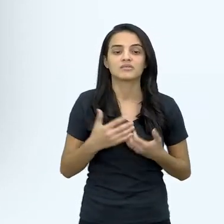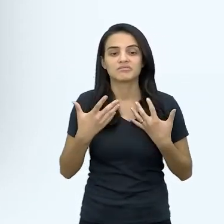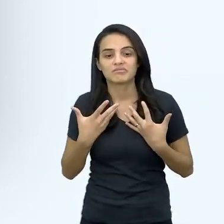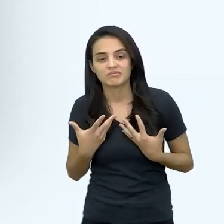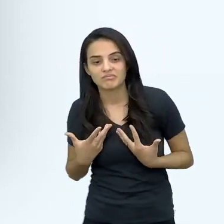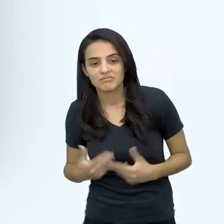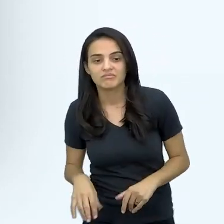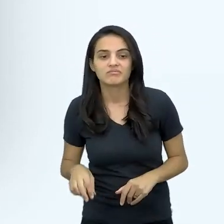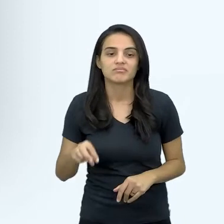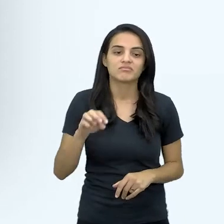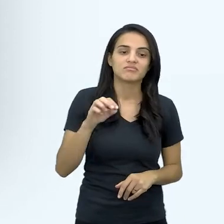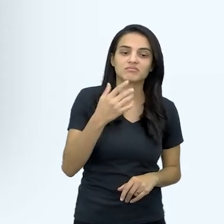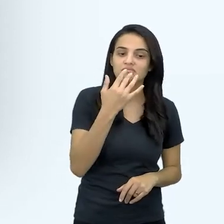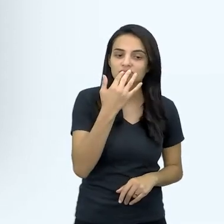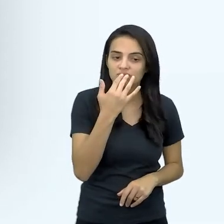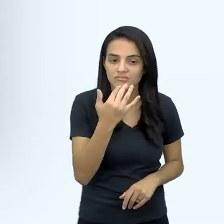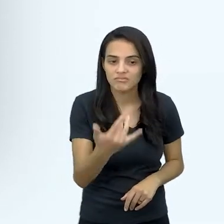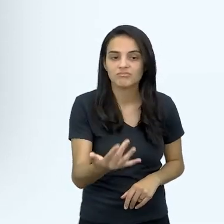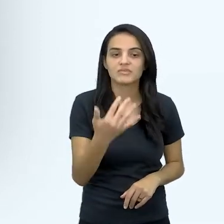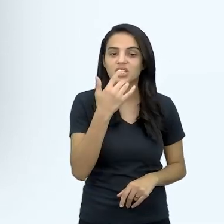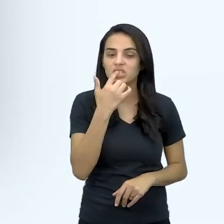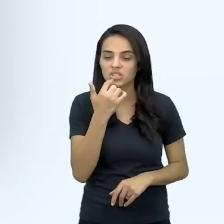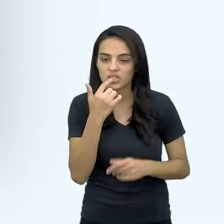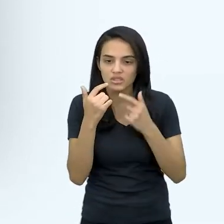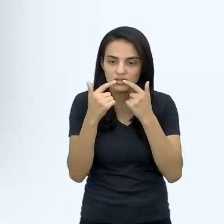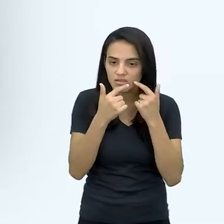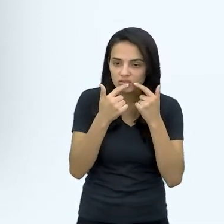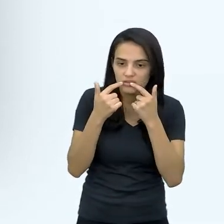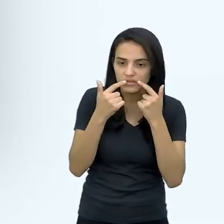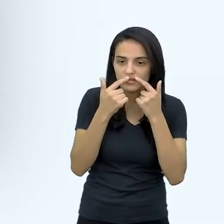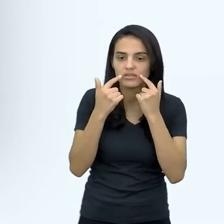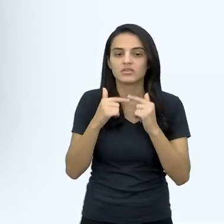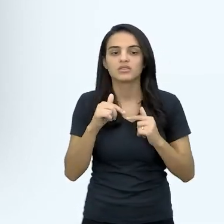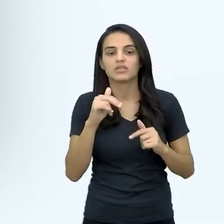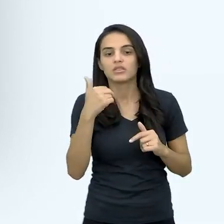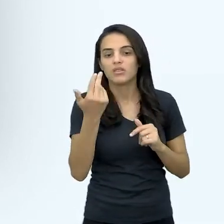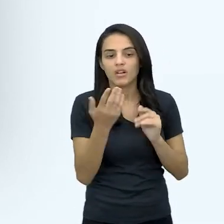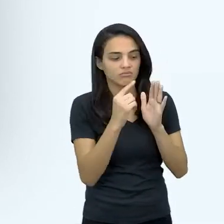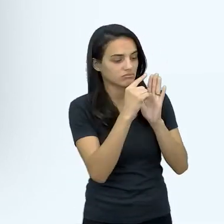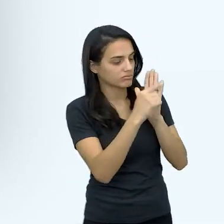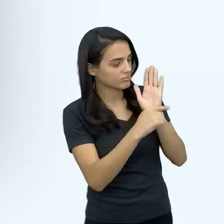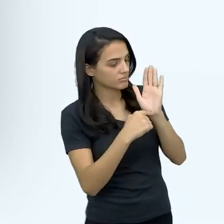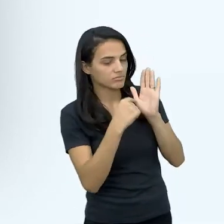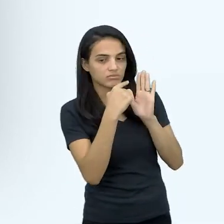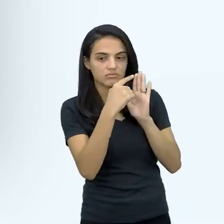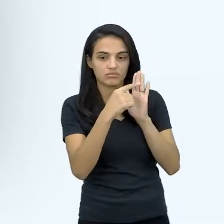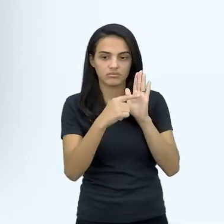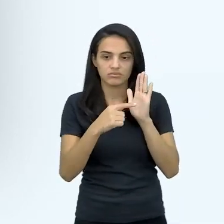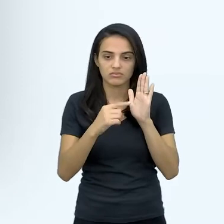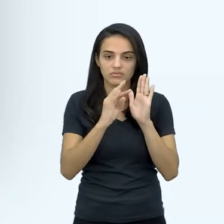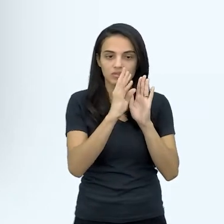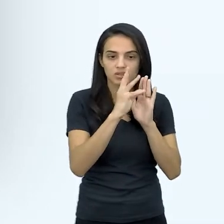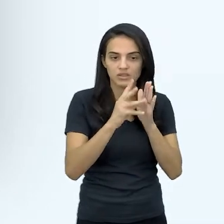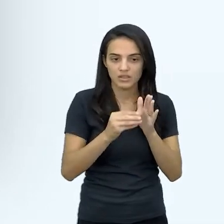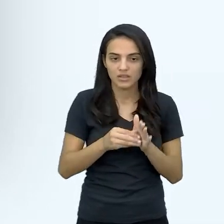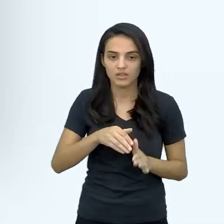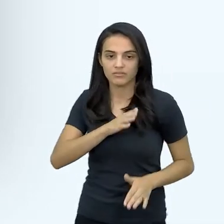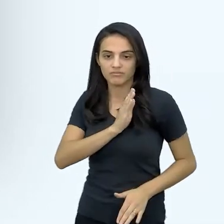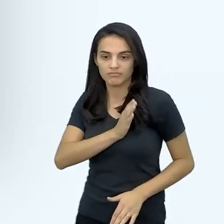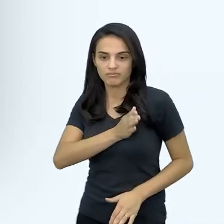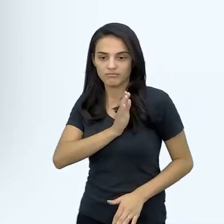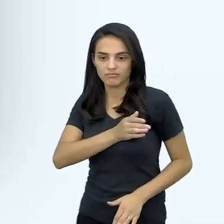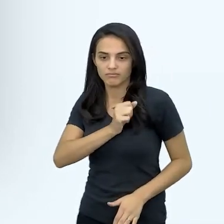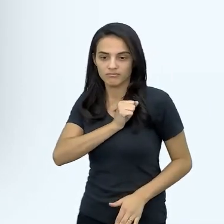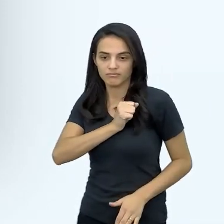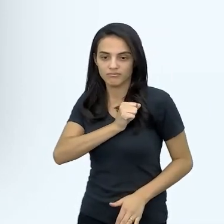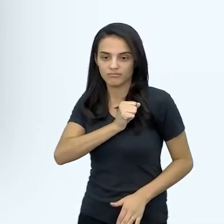as muscosas, os lábios, engivas, né, as palmas das mãos, né, aumento da frequência cardíaca, né,